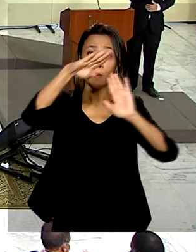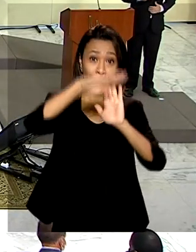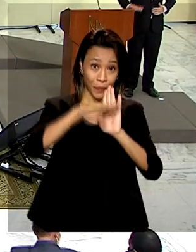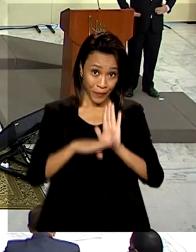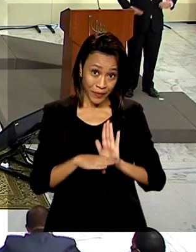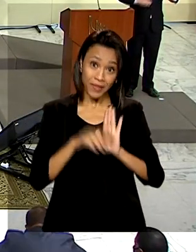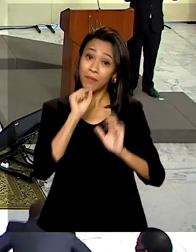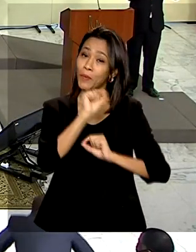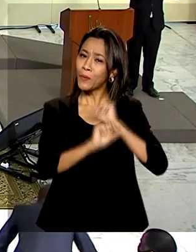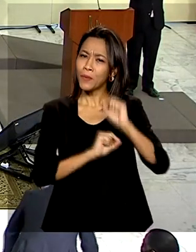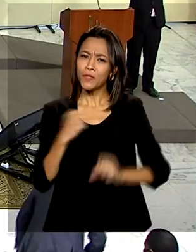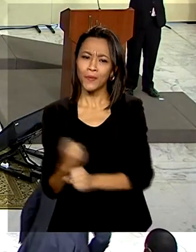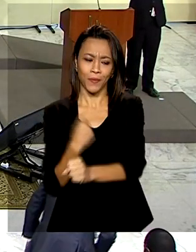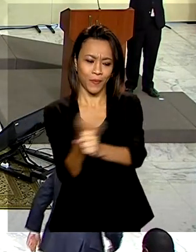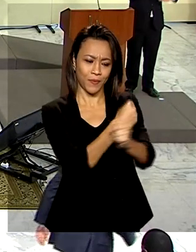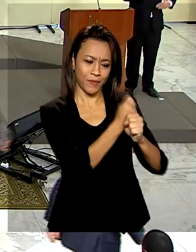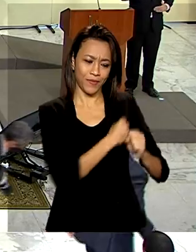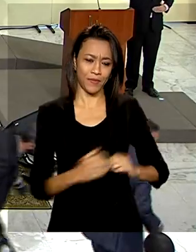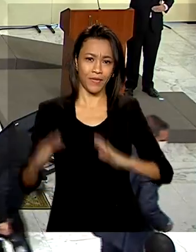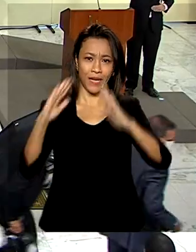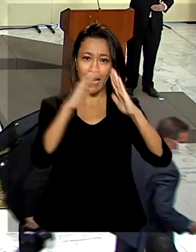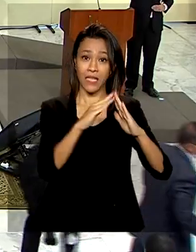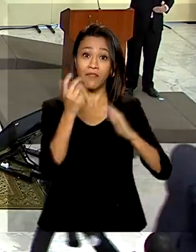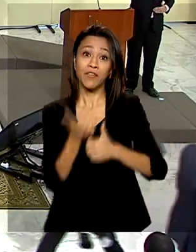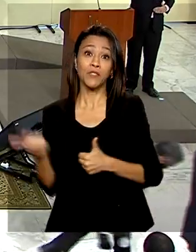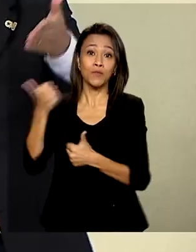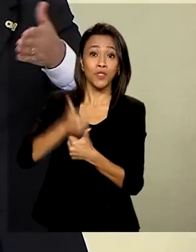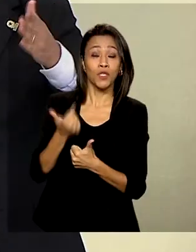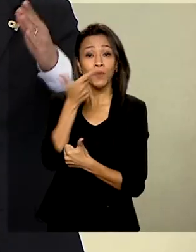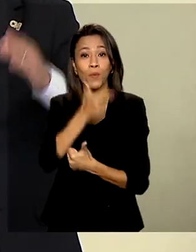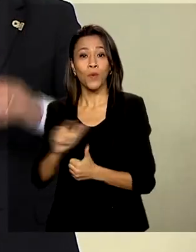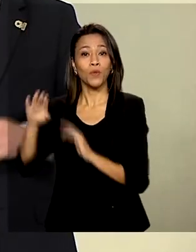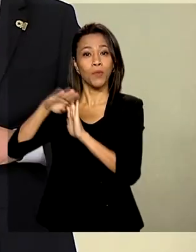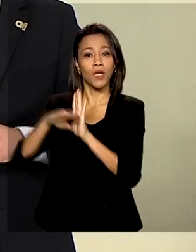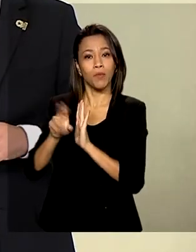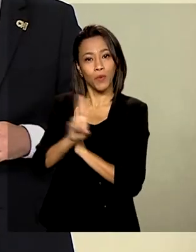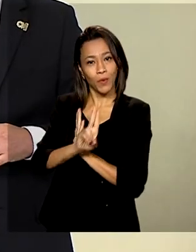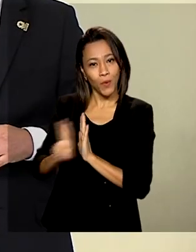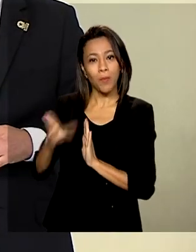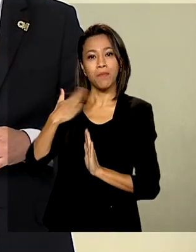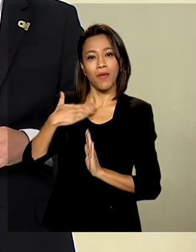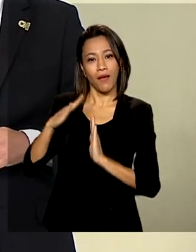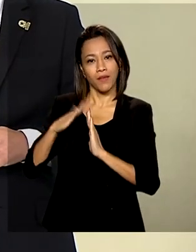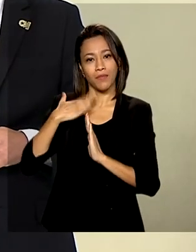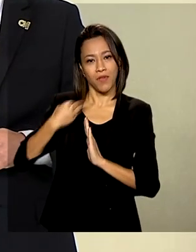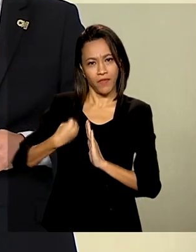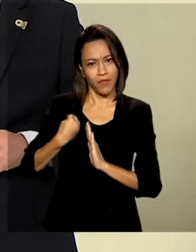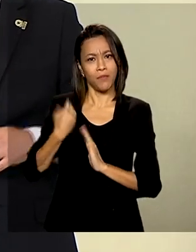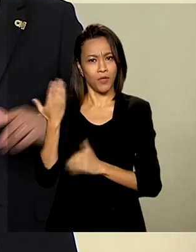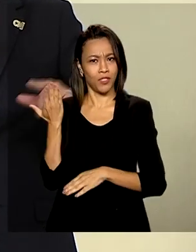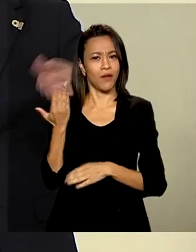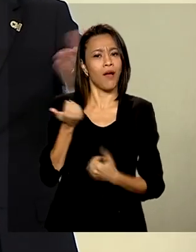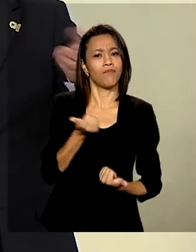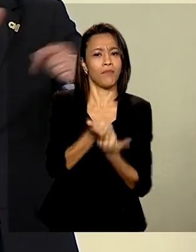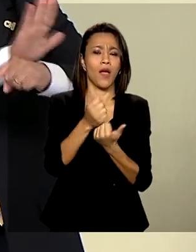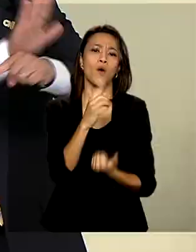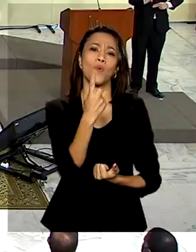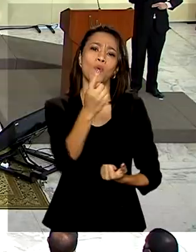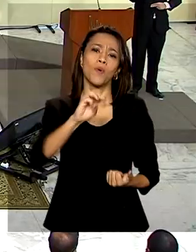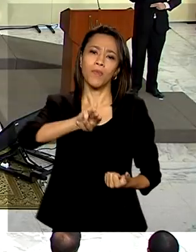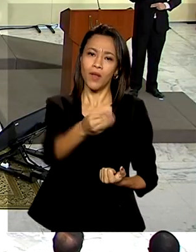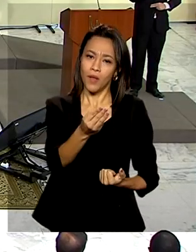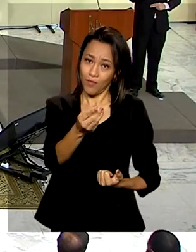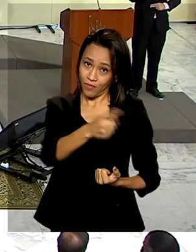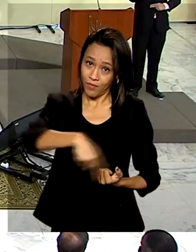Amarela, programa habitacional que vai substituir o Minha Casa Minha Vida e pode beneficiar um milhão de pessoas. O objetivo é